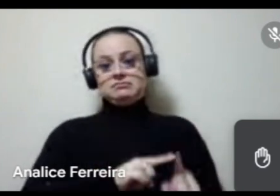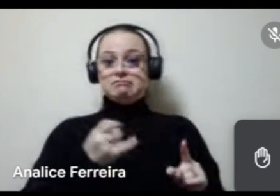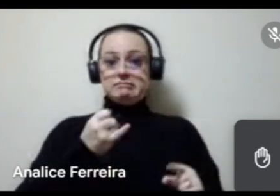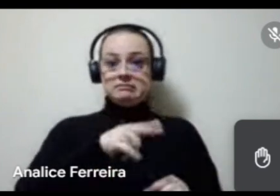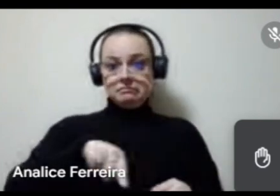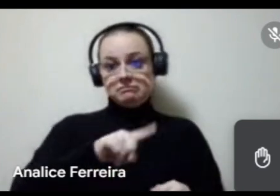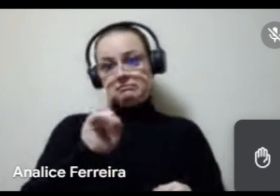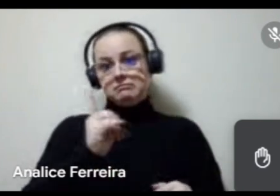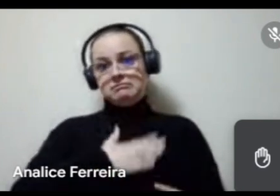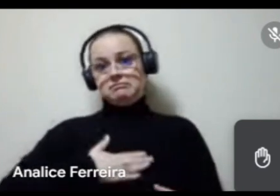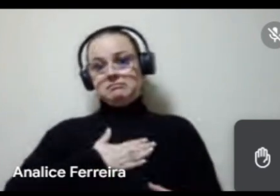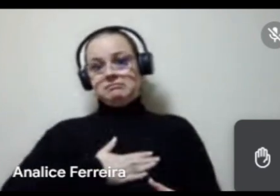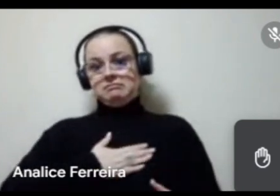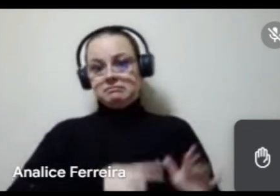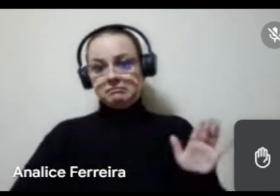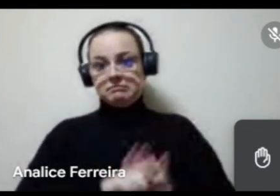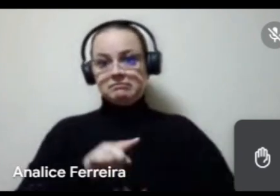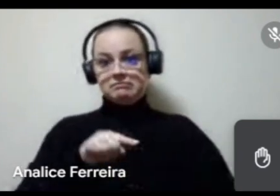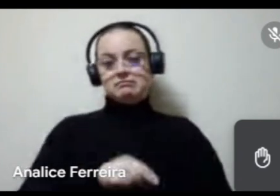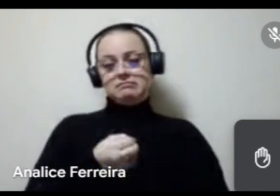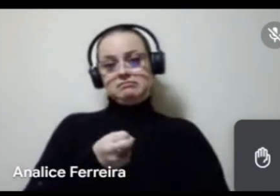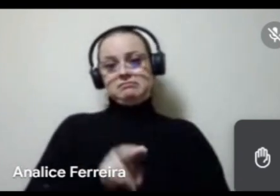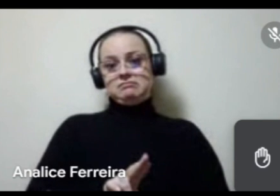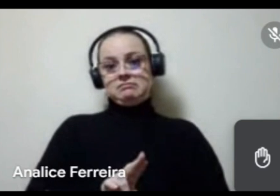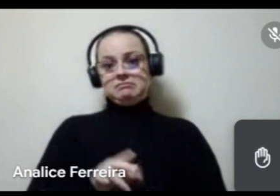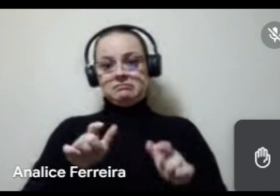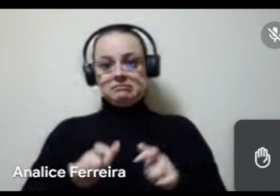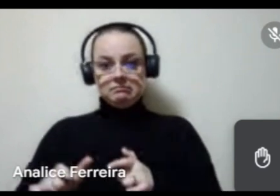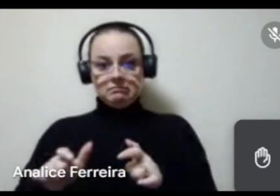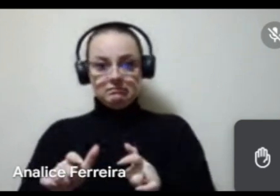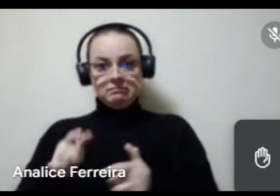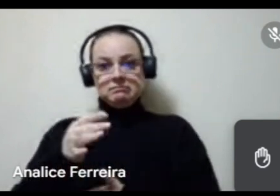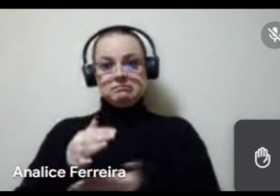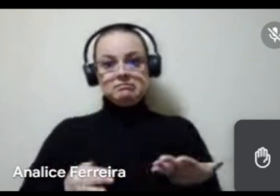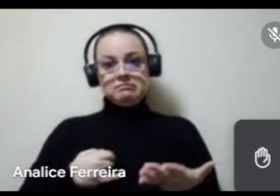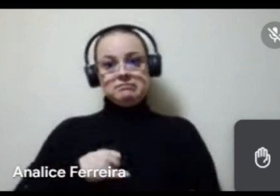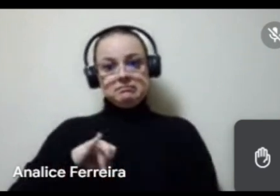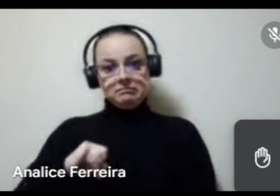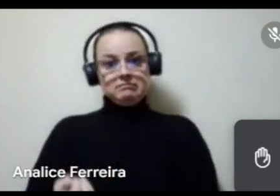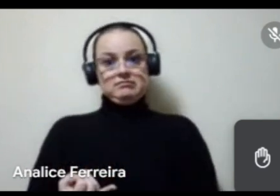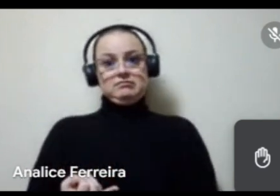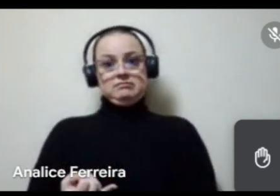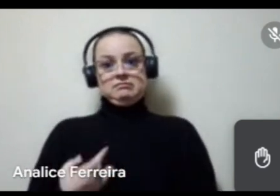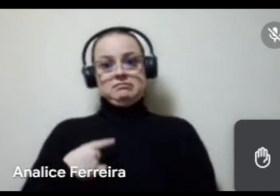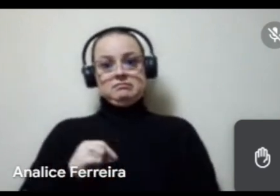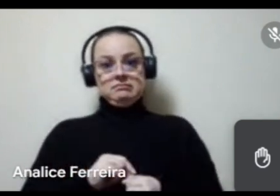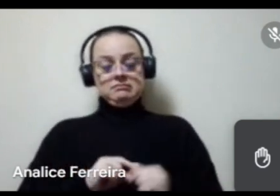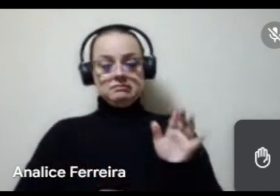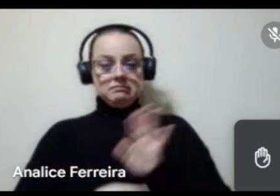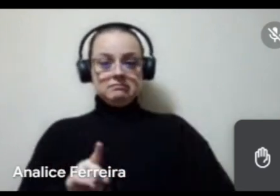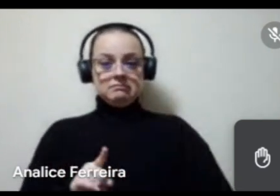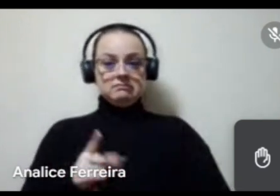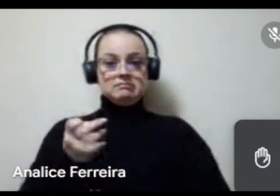sintam à vontade, né, para perguntar aqui ou para colocar, a também tem o formulário. E aí eu aproveito, a Yara fez uma pergunta aqui, se será